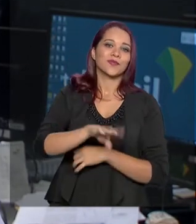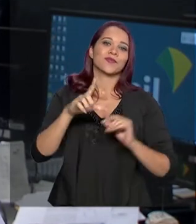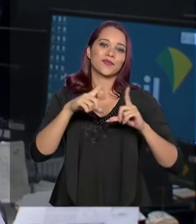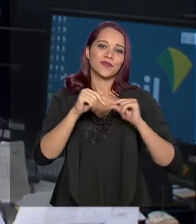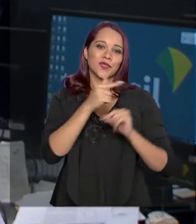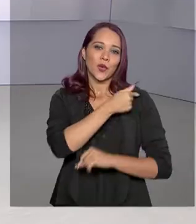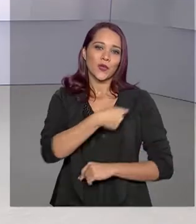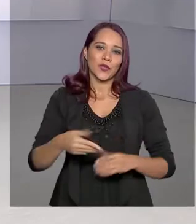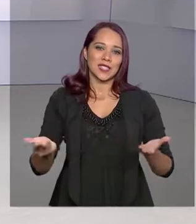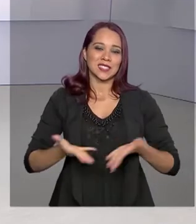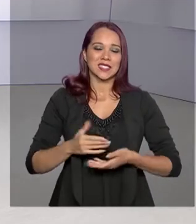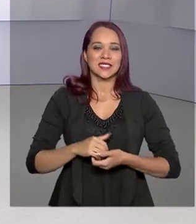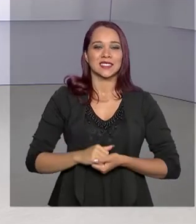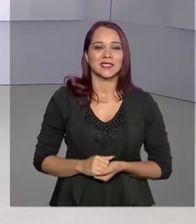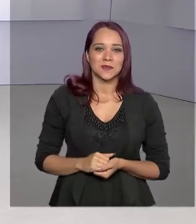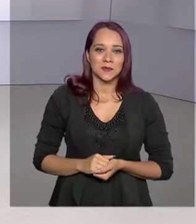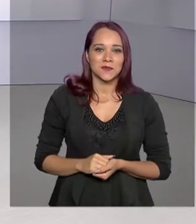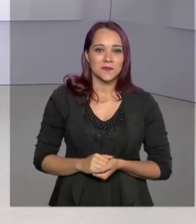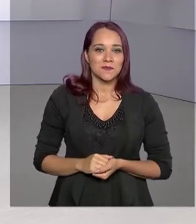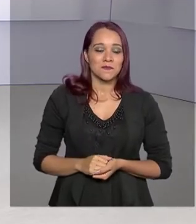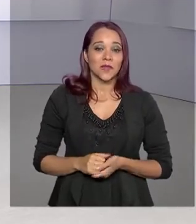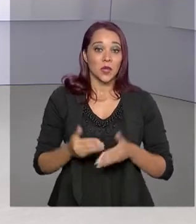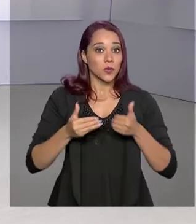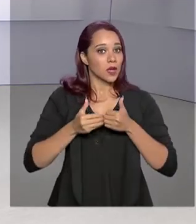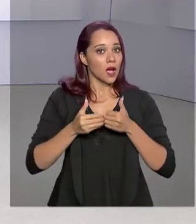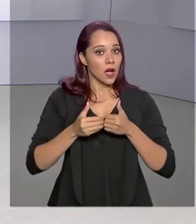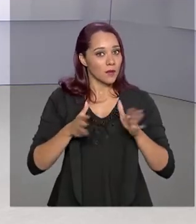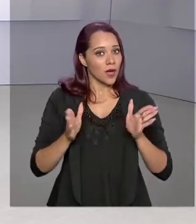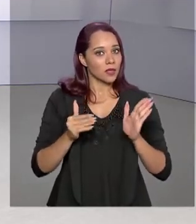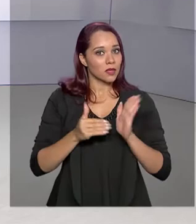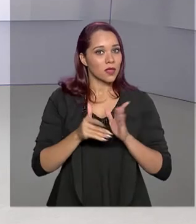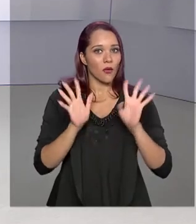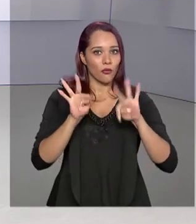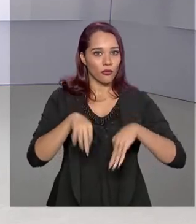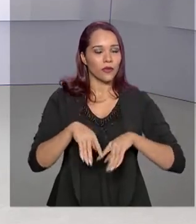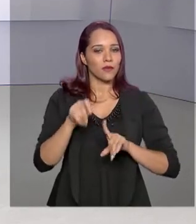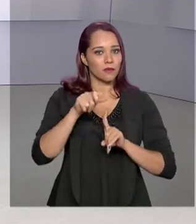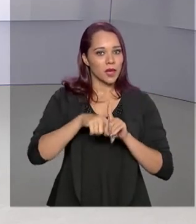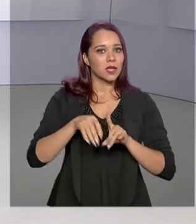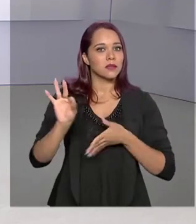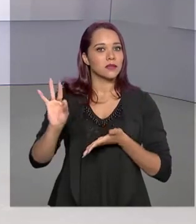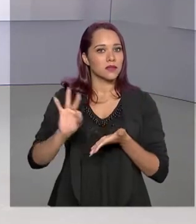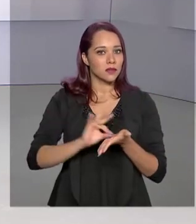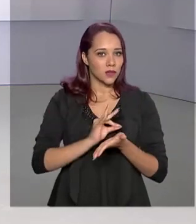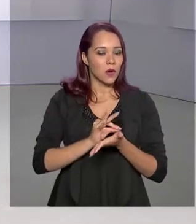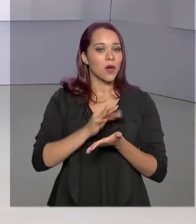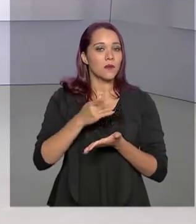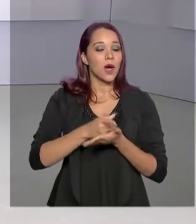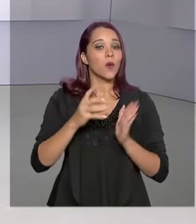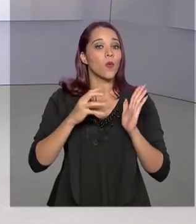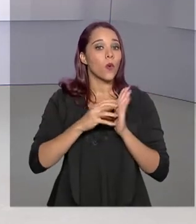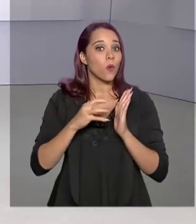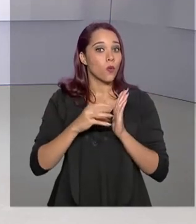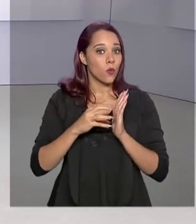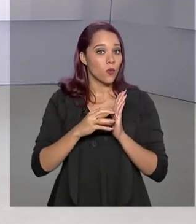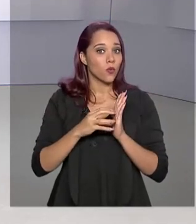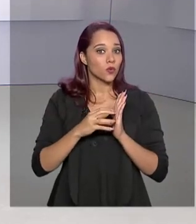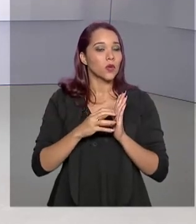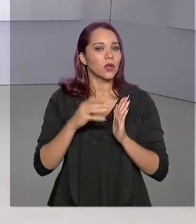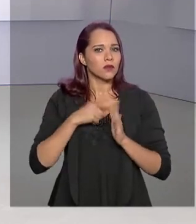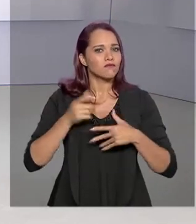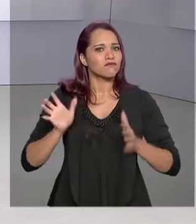o governo agora. Estão abertas até o fim deste mês as inscrições para um concurso que busca